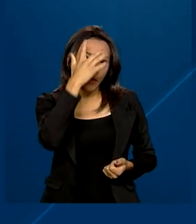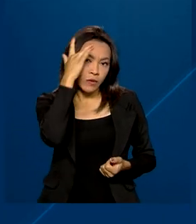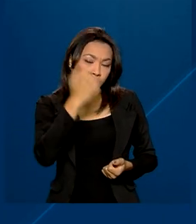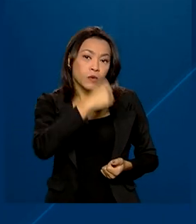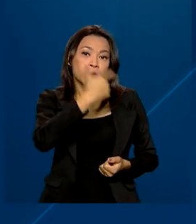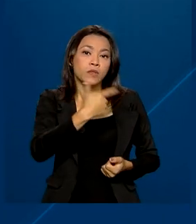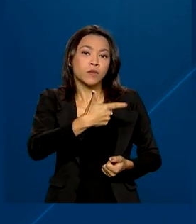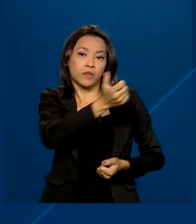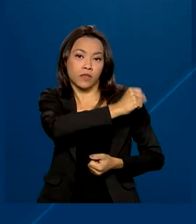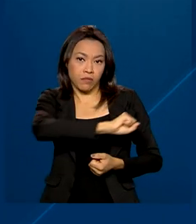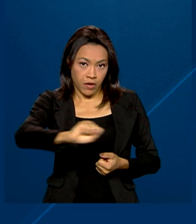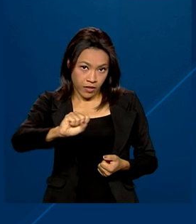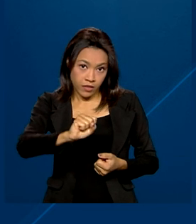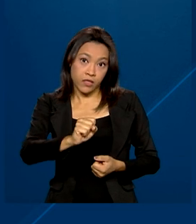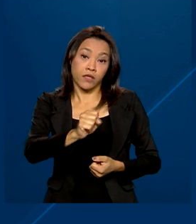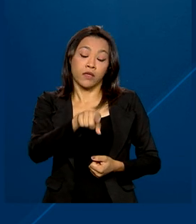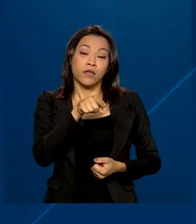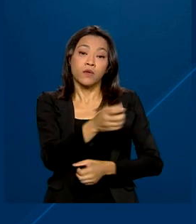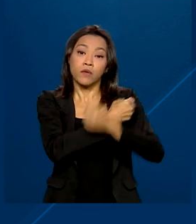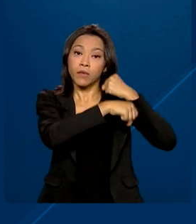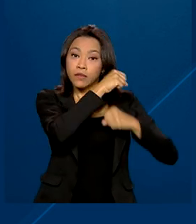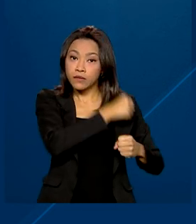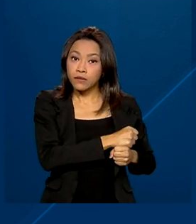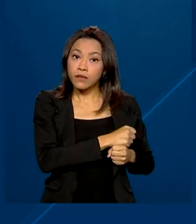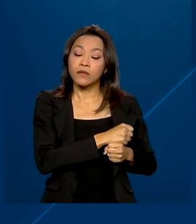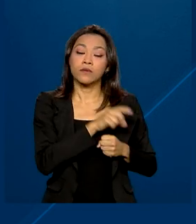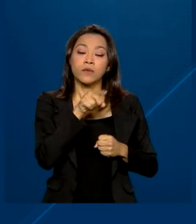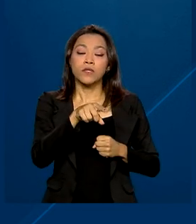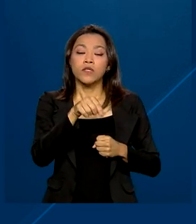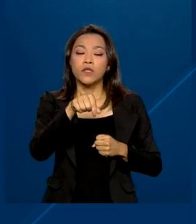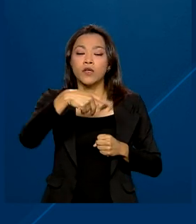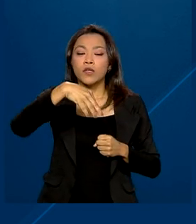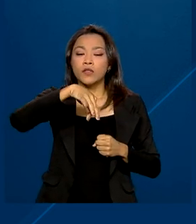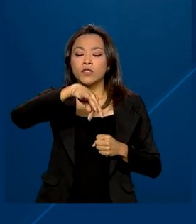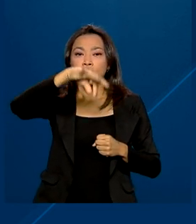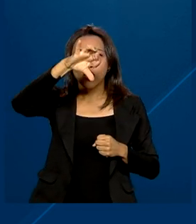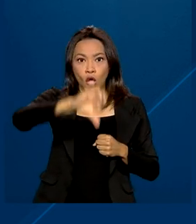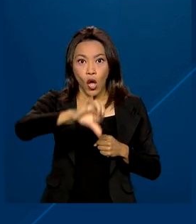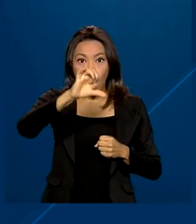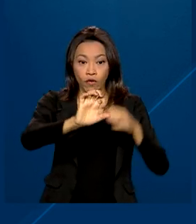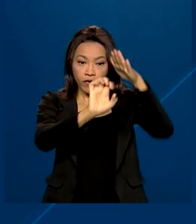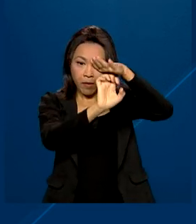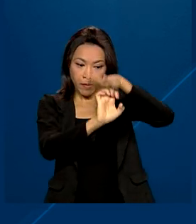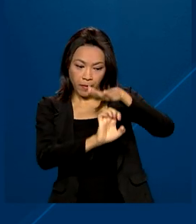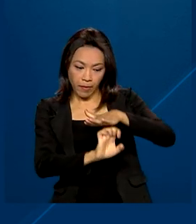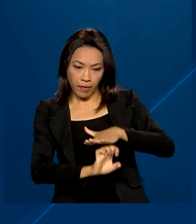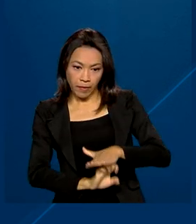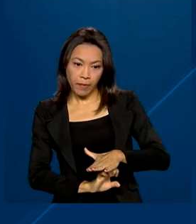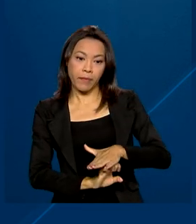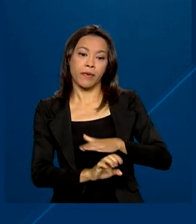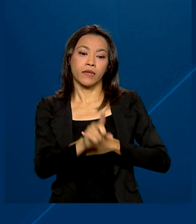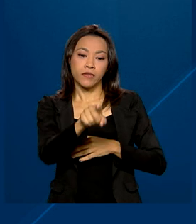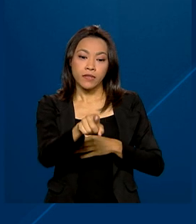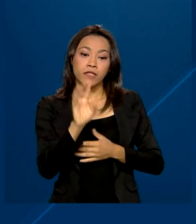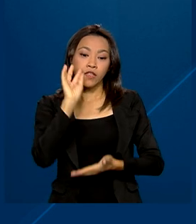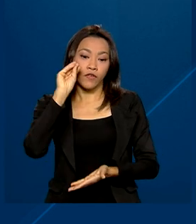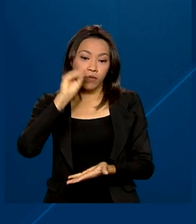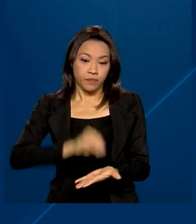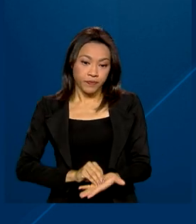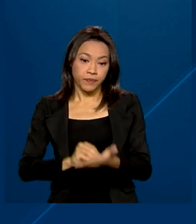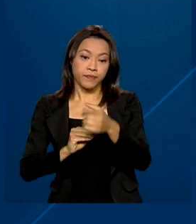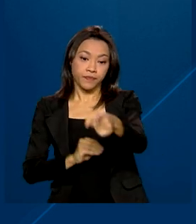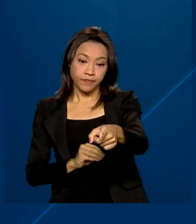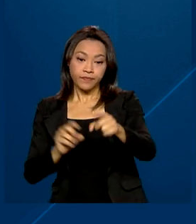semestre de 2021 sobre os serviços oferecidos por nove operadoras. A pior nota ficou com o serviço de banda